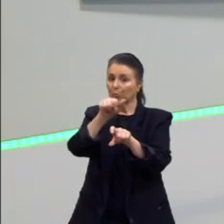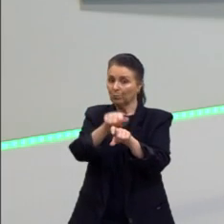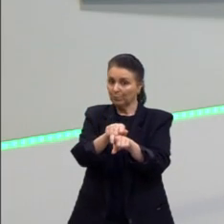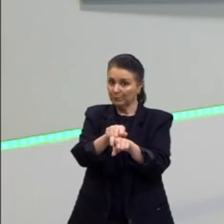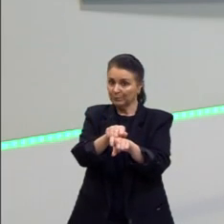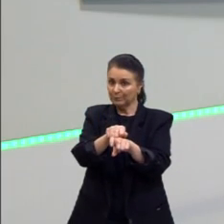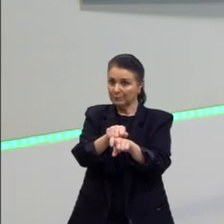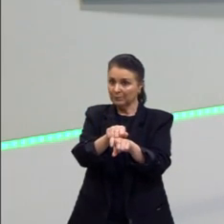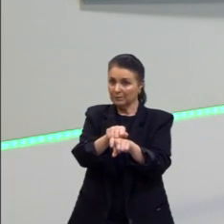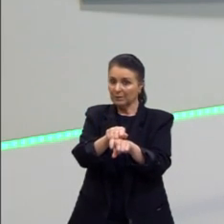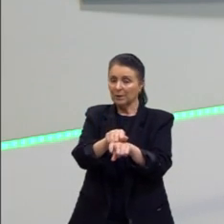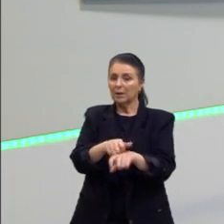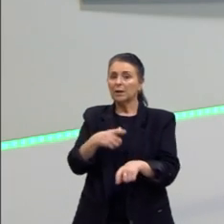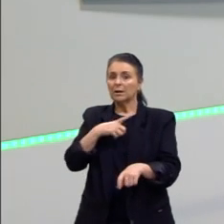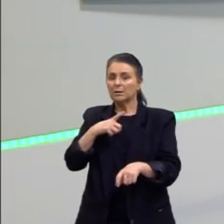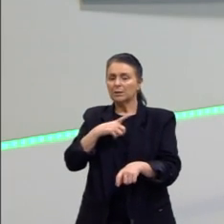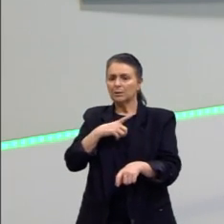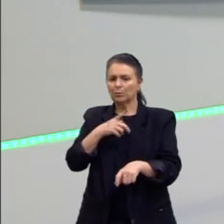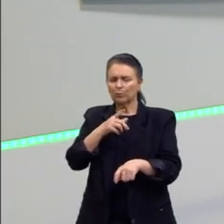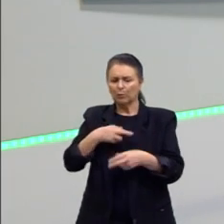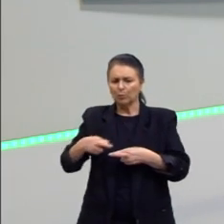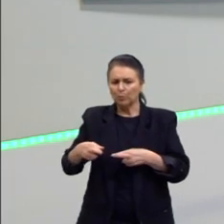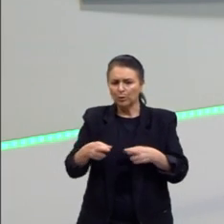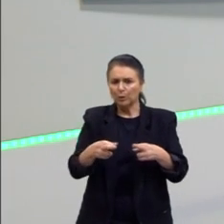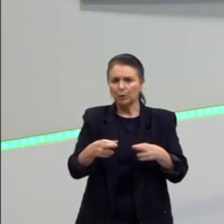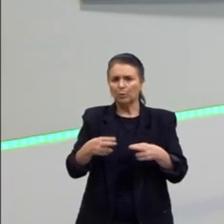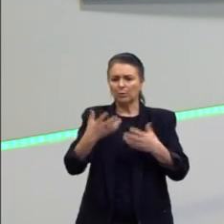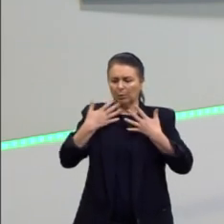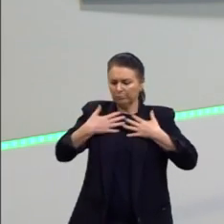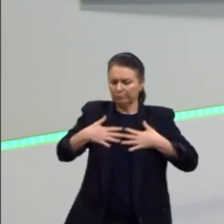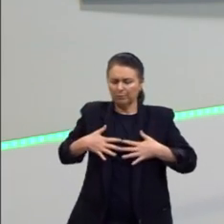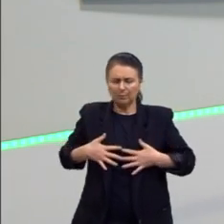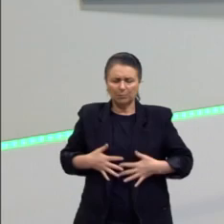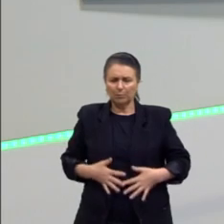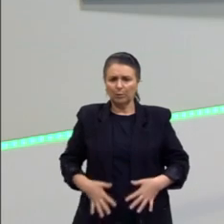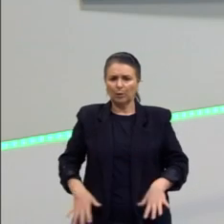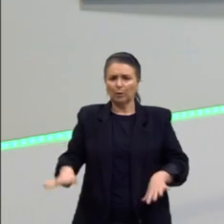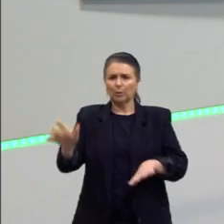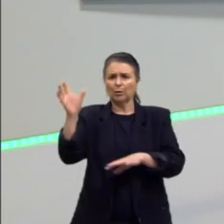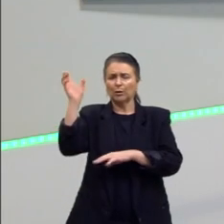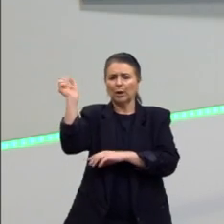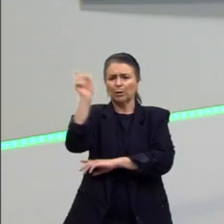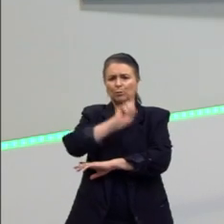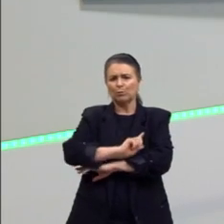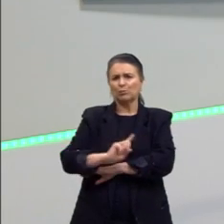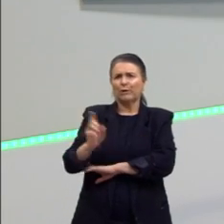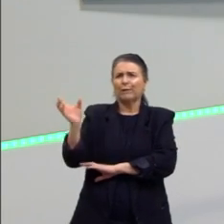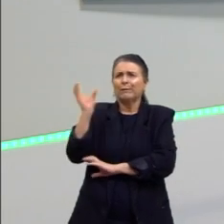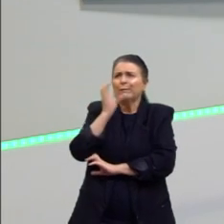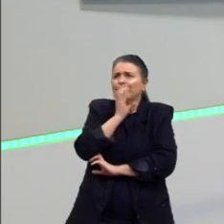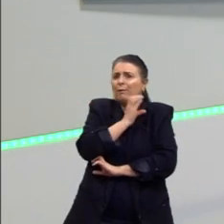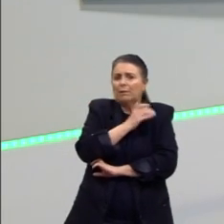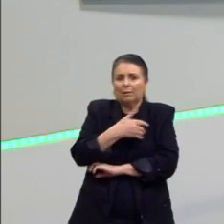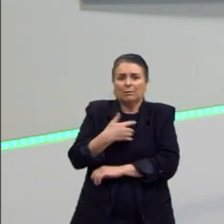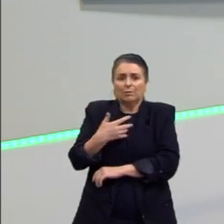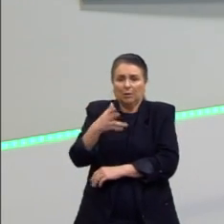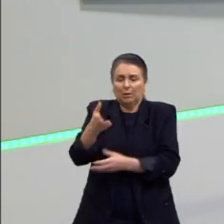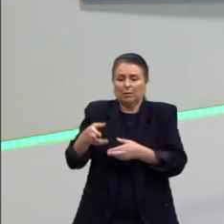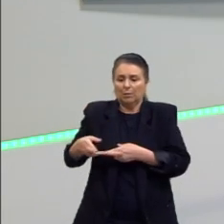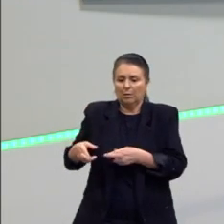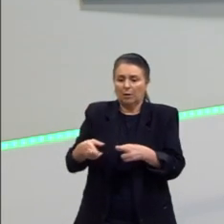Então, também, se você chegar num lago, num rio e quisesse banhar num calor, num dia quente para se refrescar,